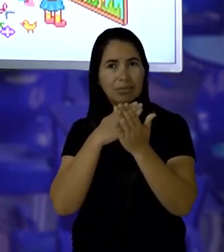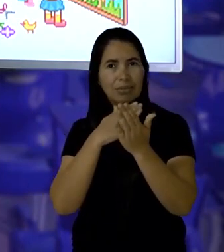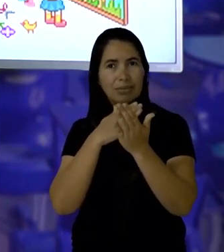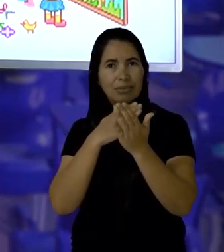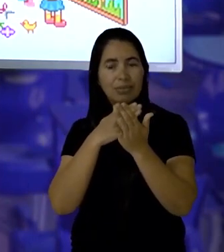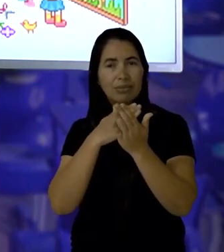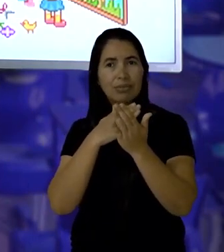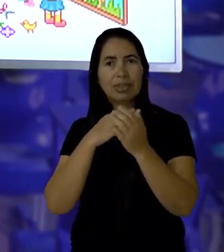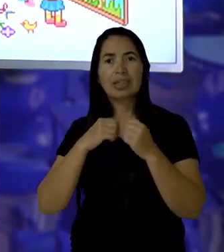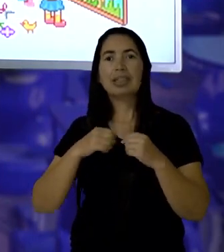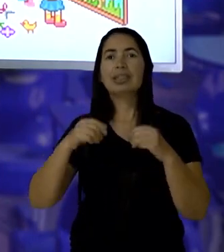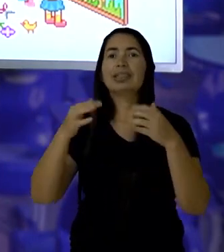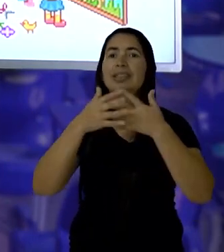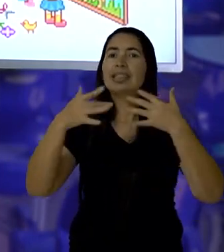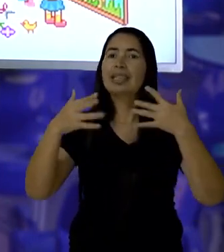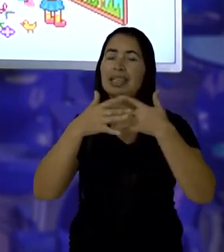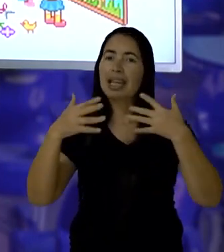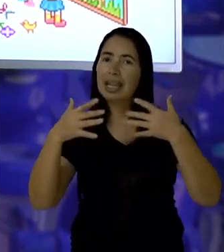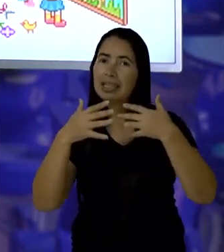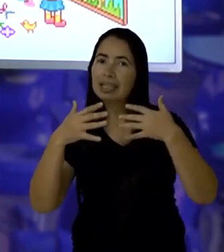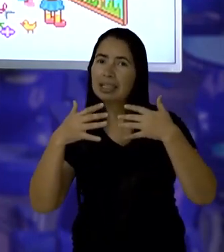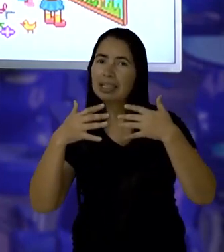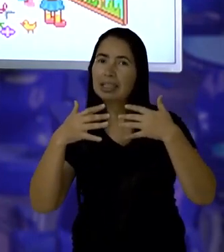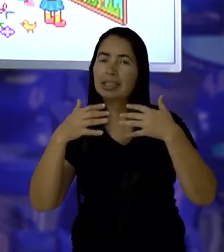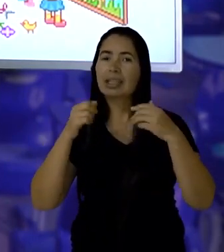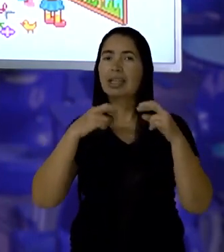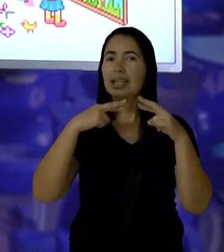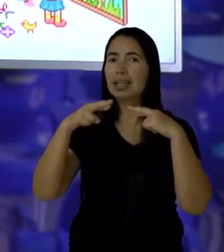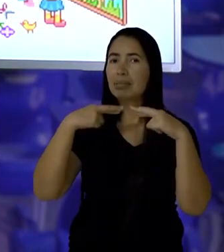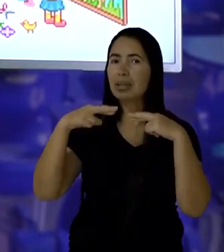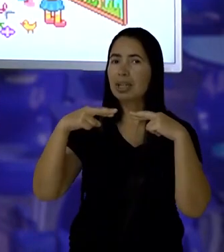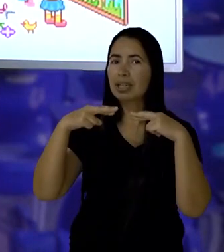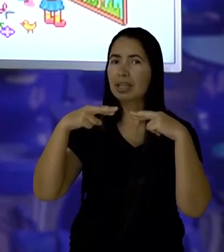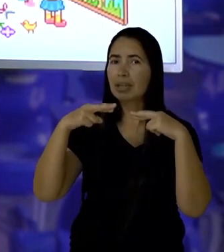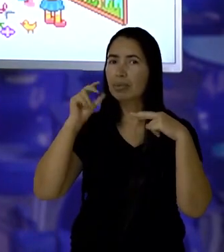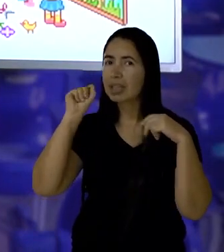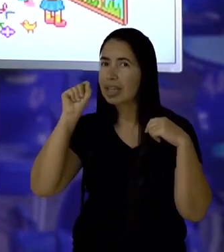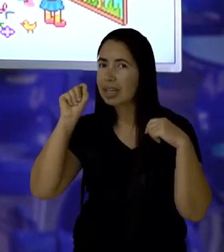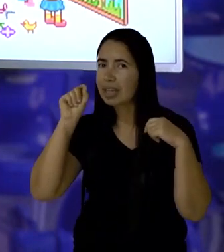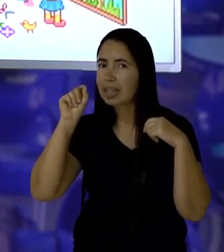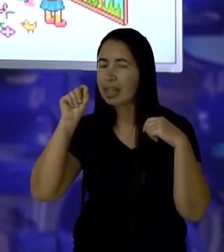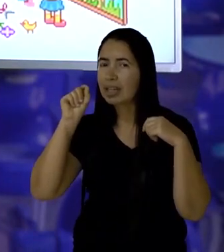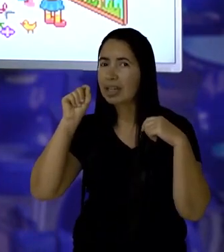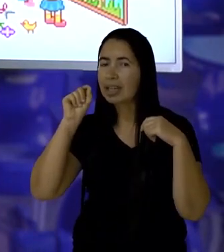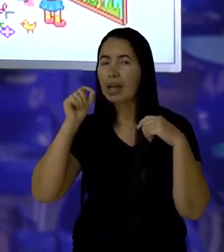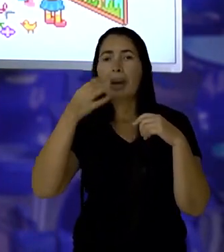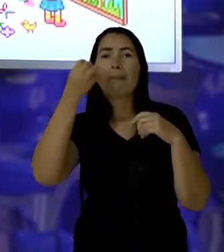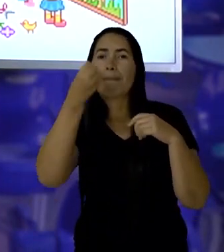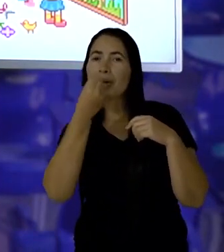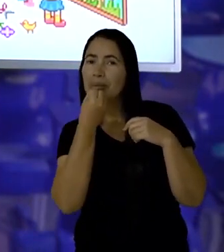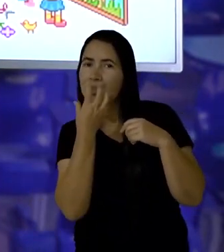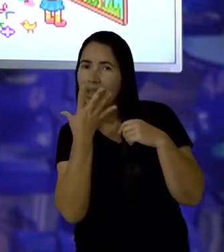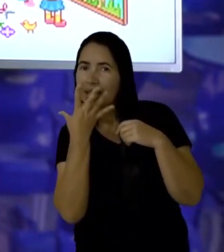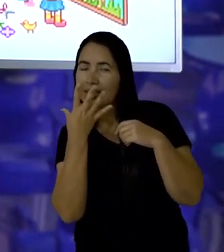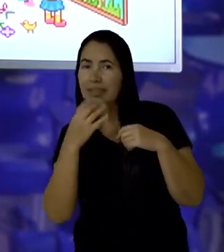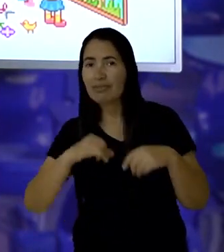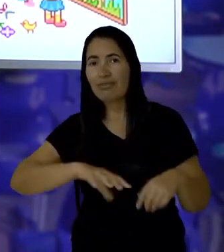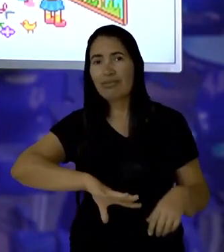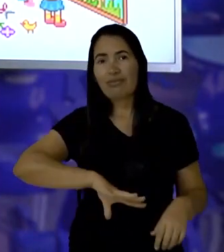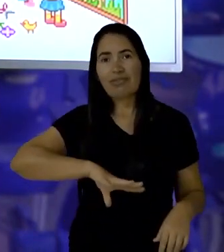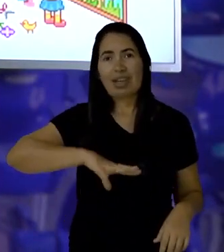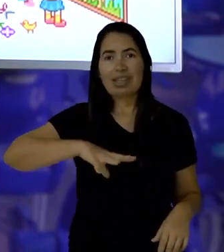vocês. Cidade. Cidade rima com... Bondade,